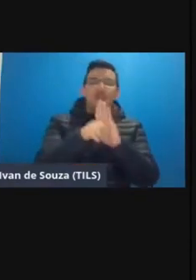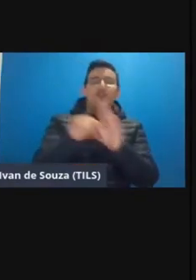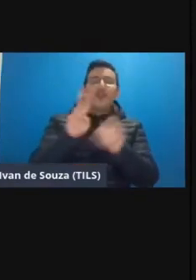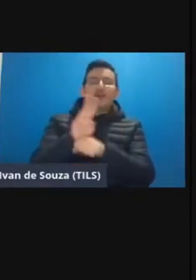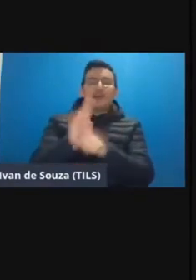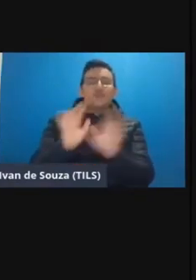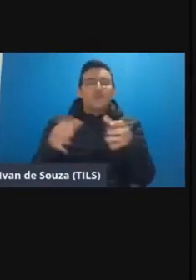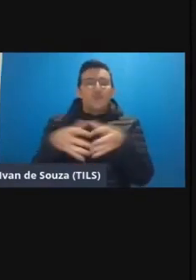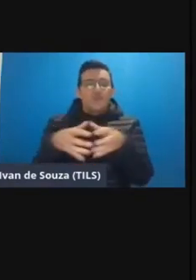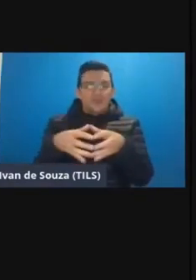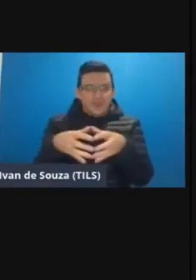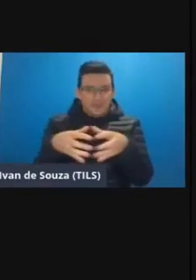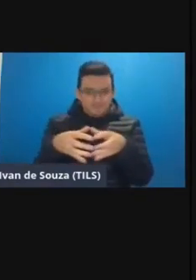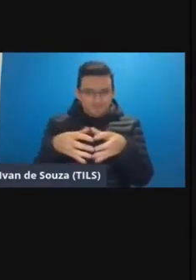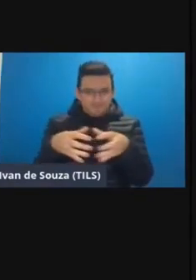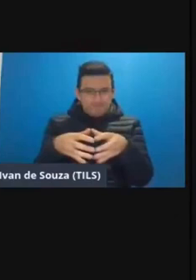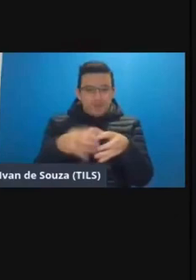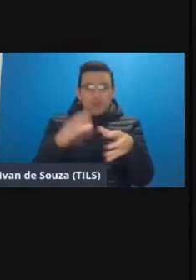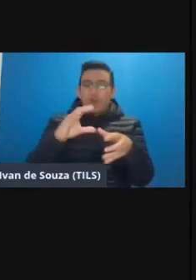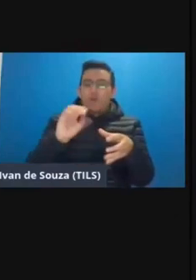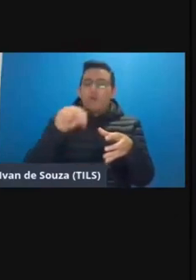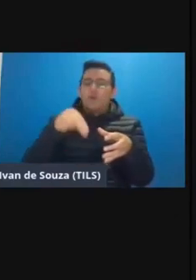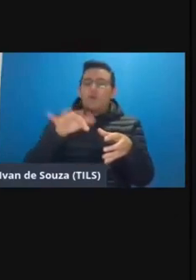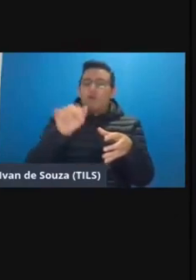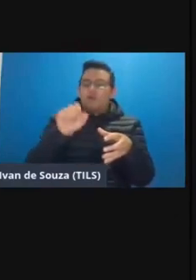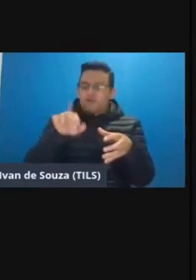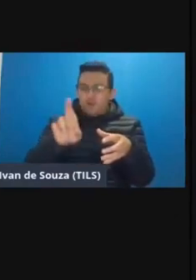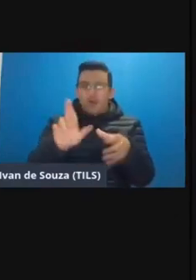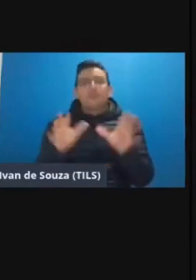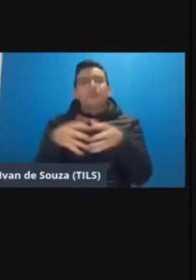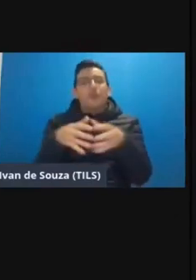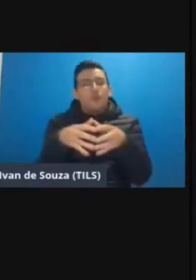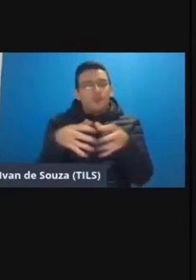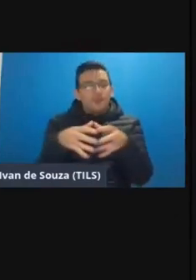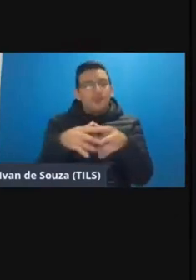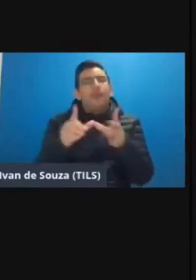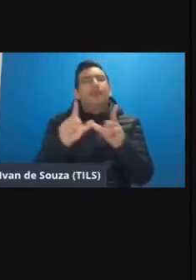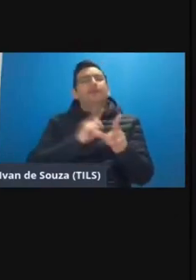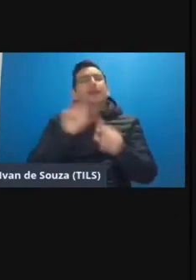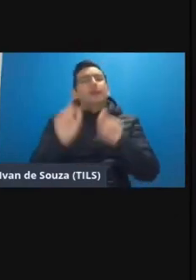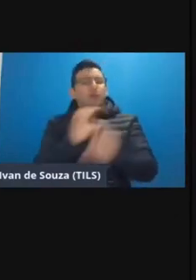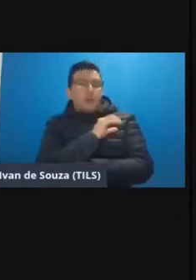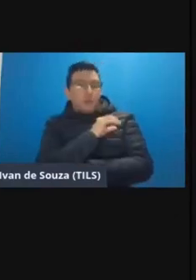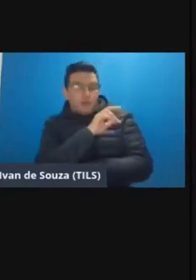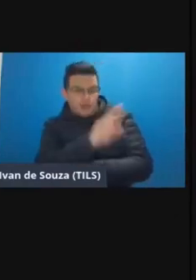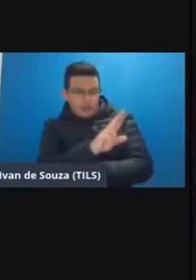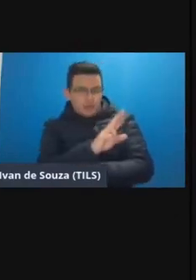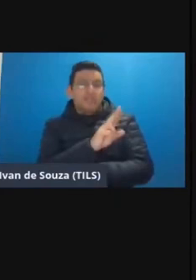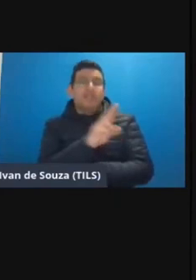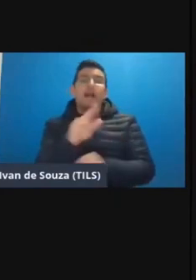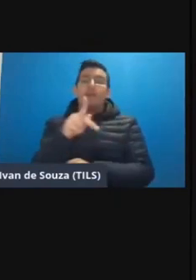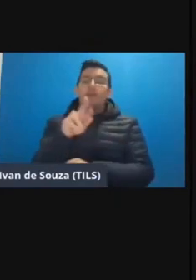um comitê né a confort é um comitê que conta com as coordenadorias da